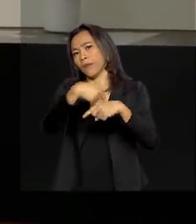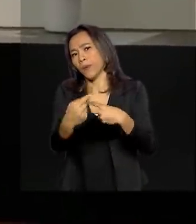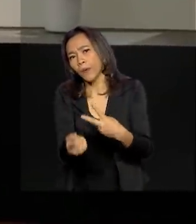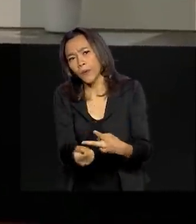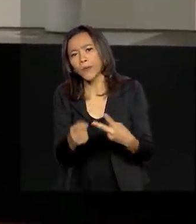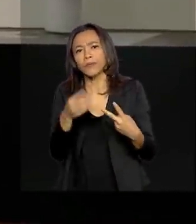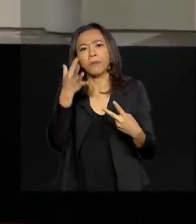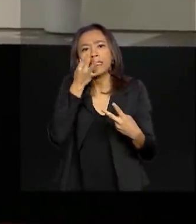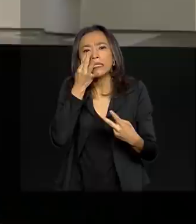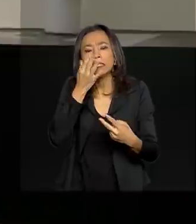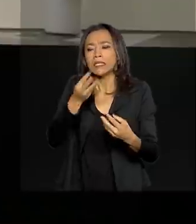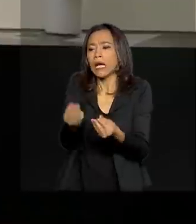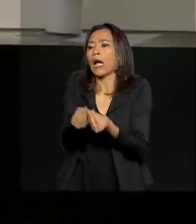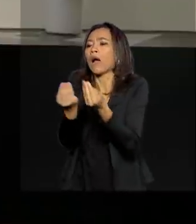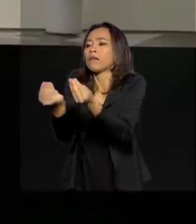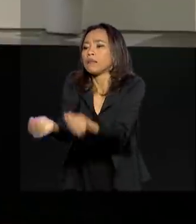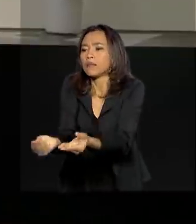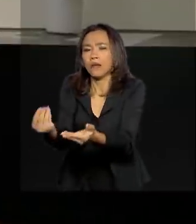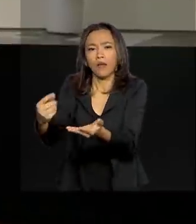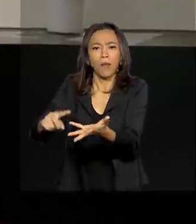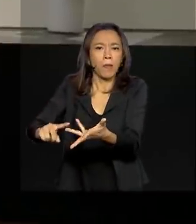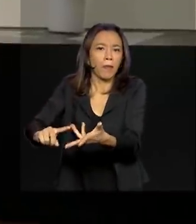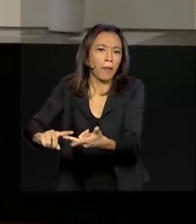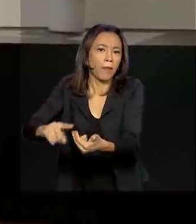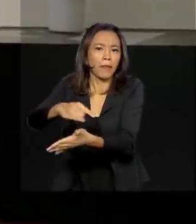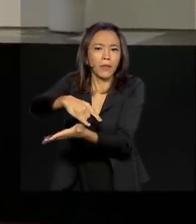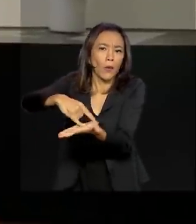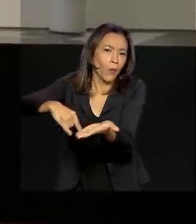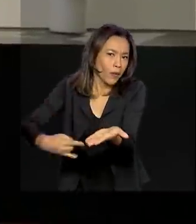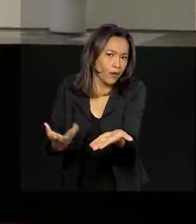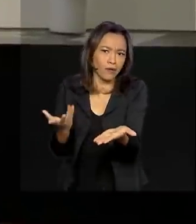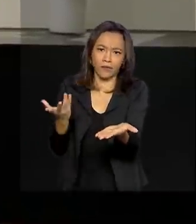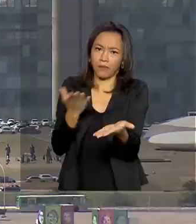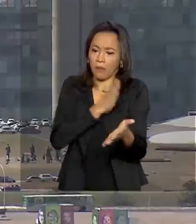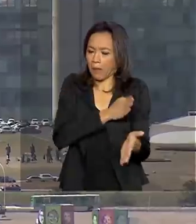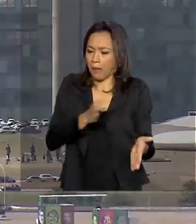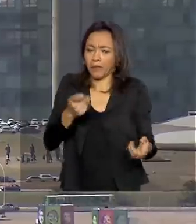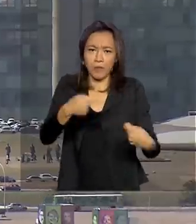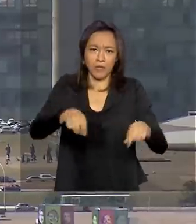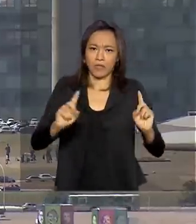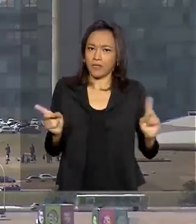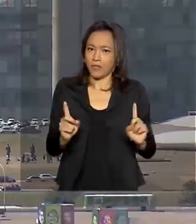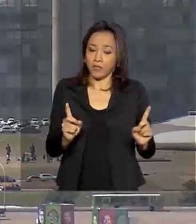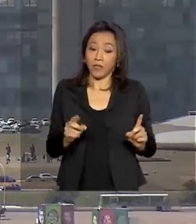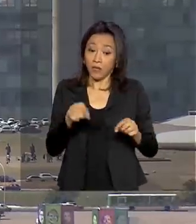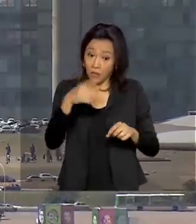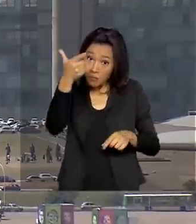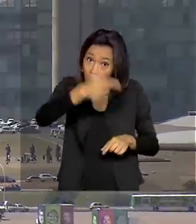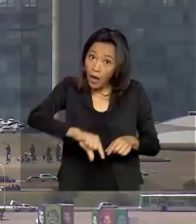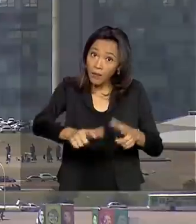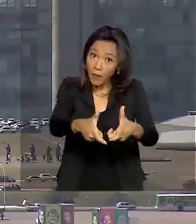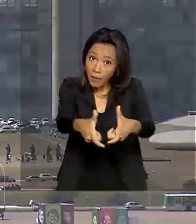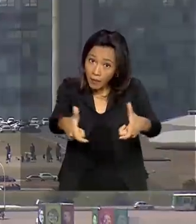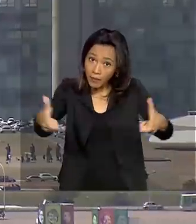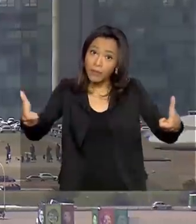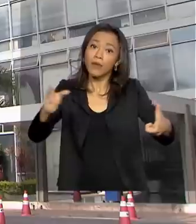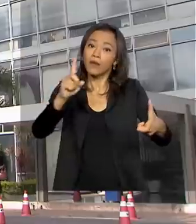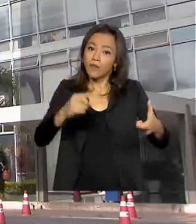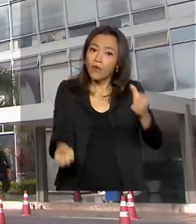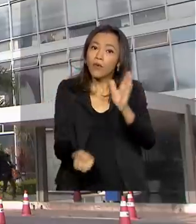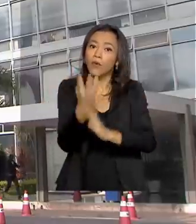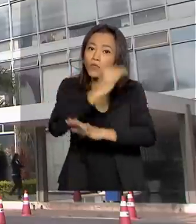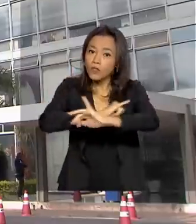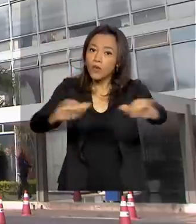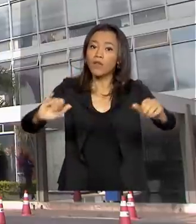ir de uma forma presencial, no atendimento presencial, levar a documentação. E para ampliar esses serviços foi lançada a